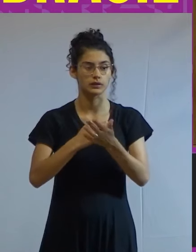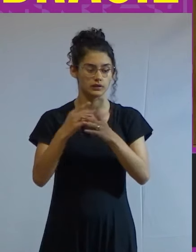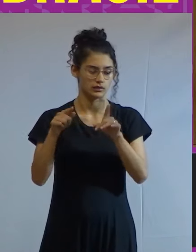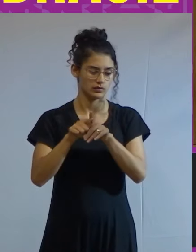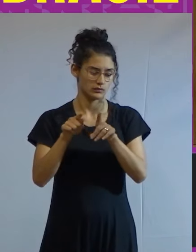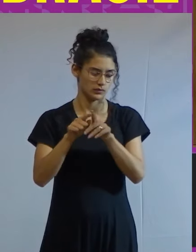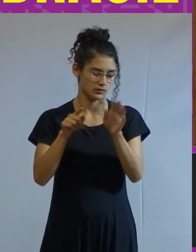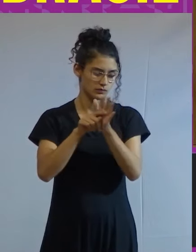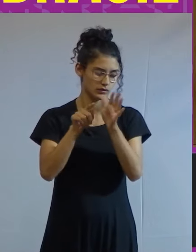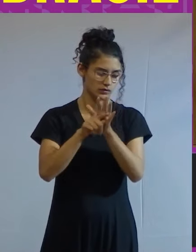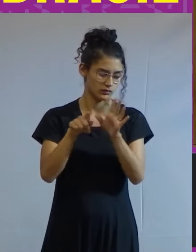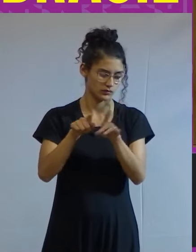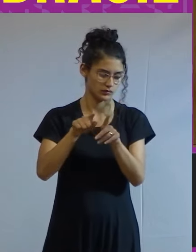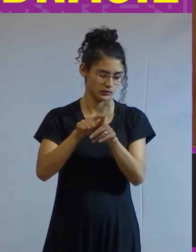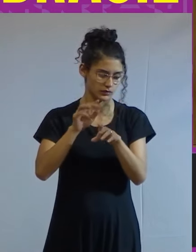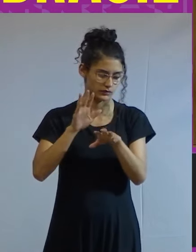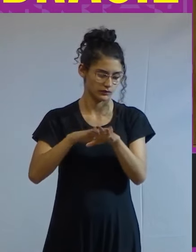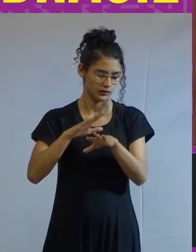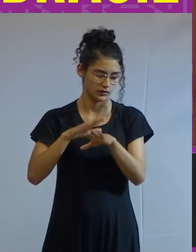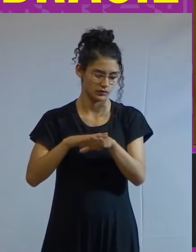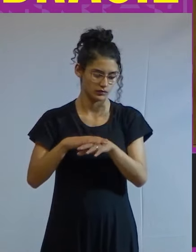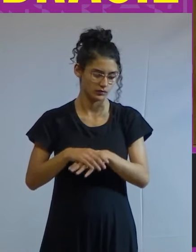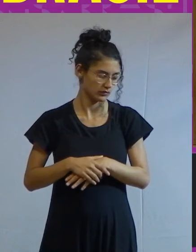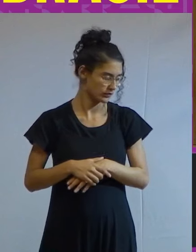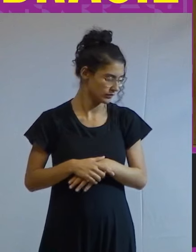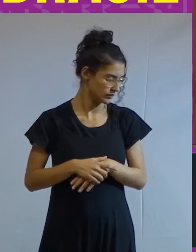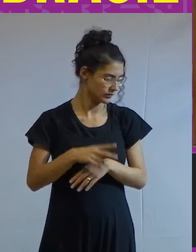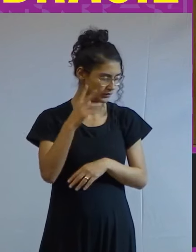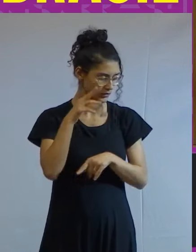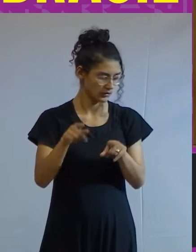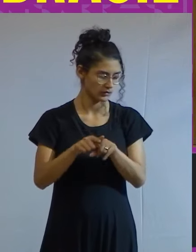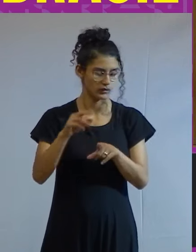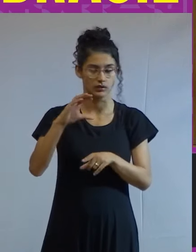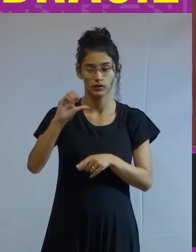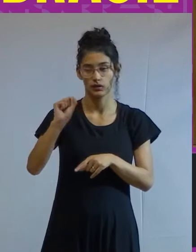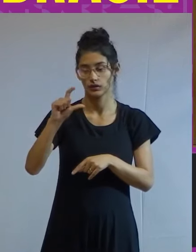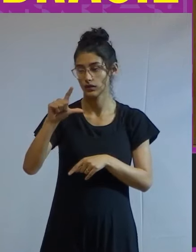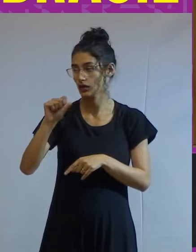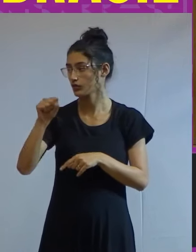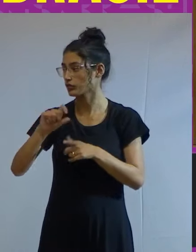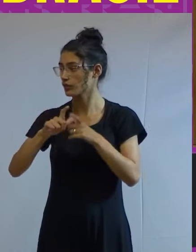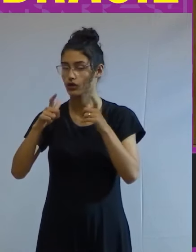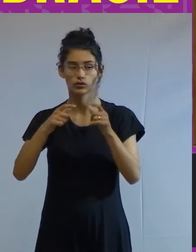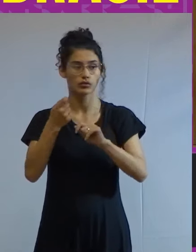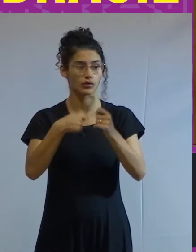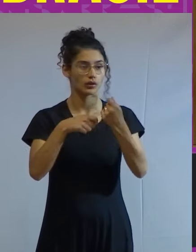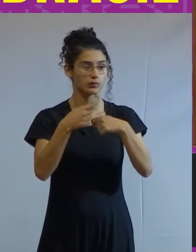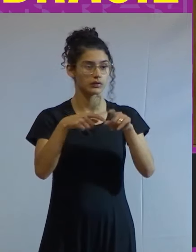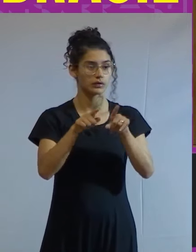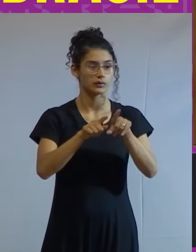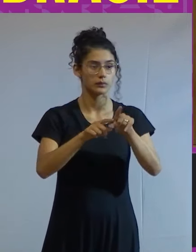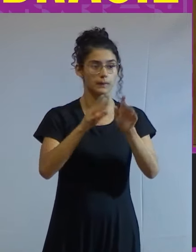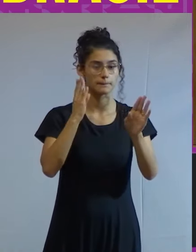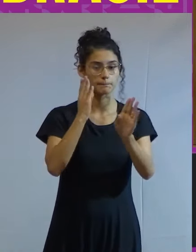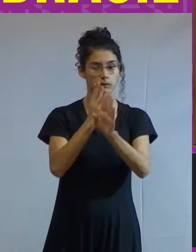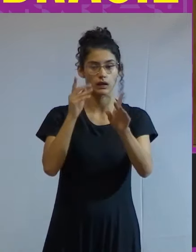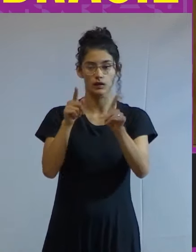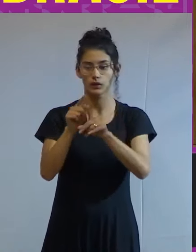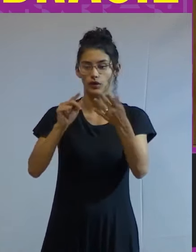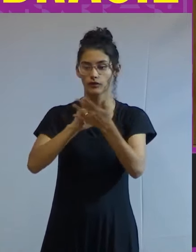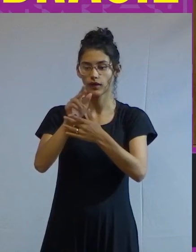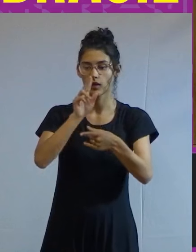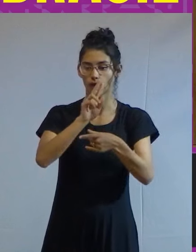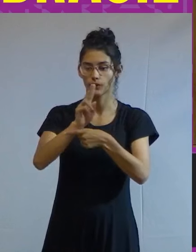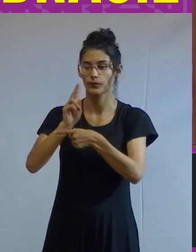questão distributiva e estrito-senso, lembro que, céus furtado, o grande economista que diagnosticou com tanta